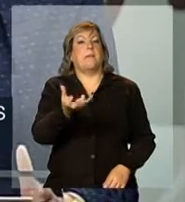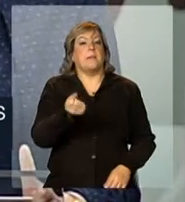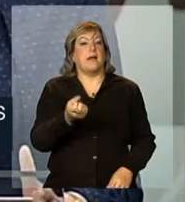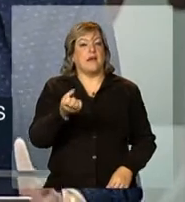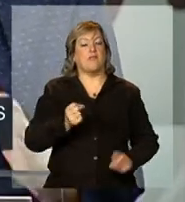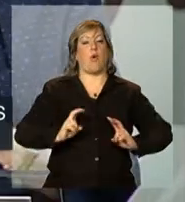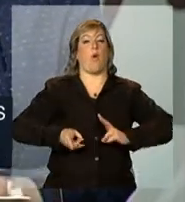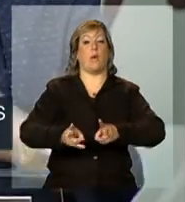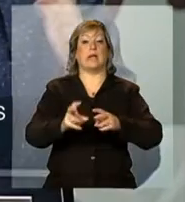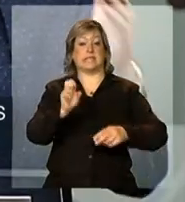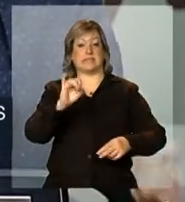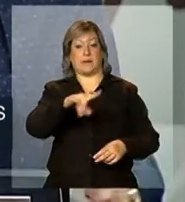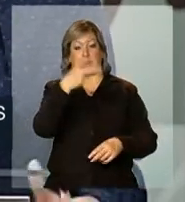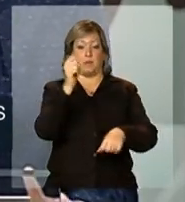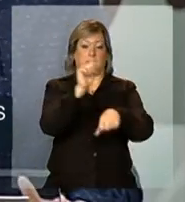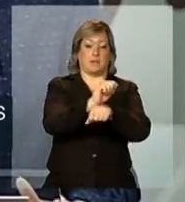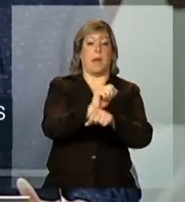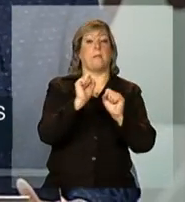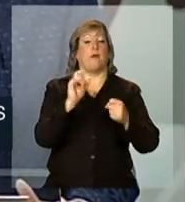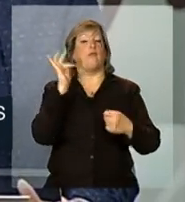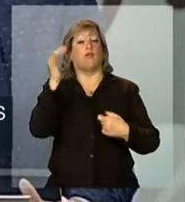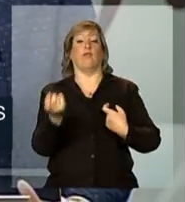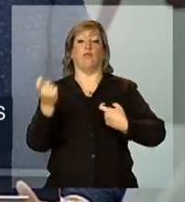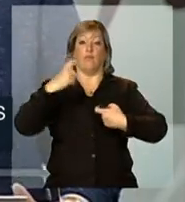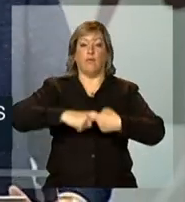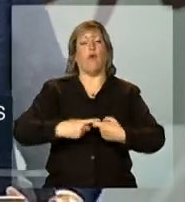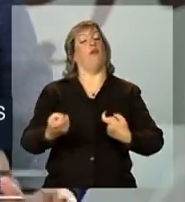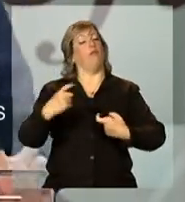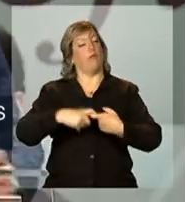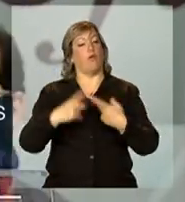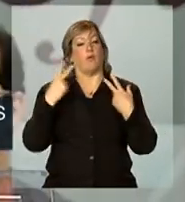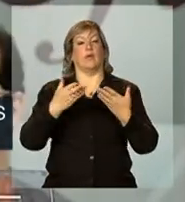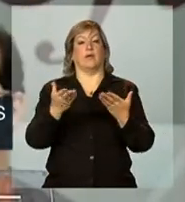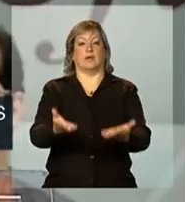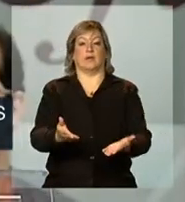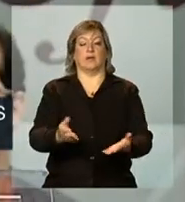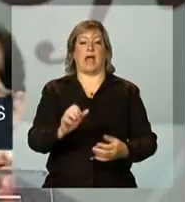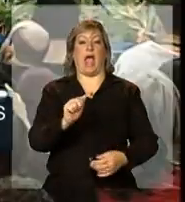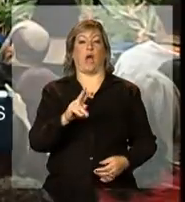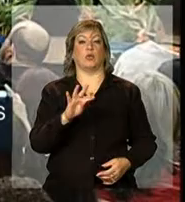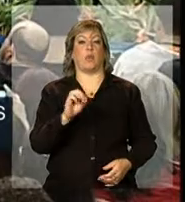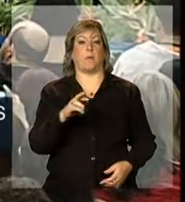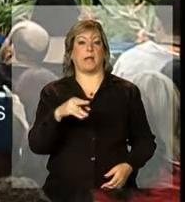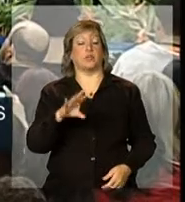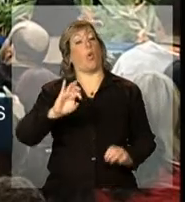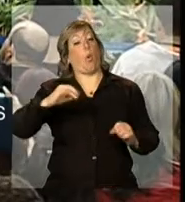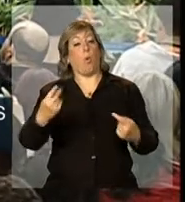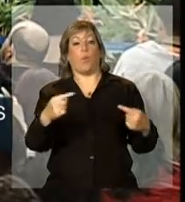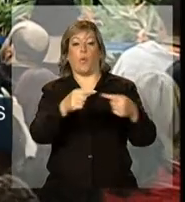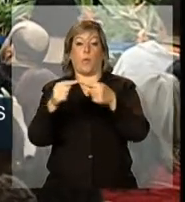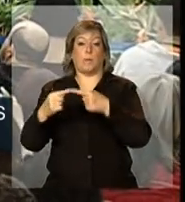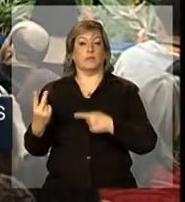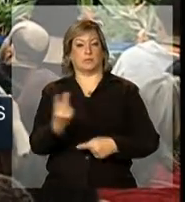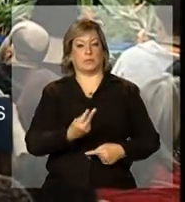precisar de voltar, ela volta automaticamente ou, muitas vezes, ela combina os dois.